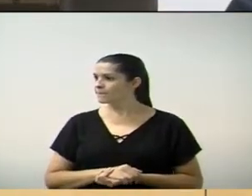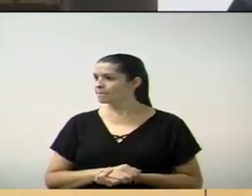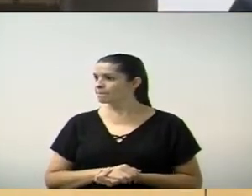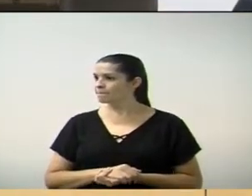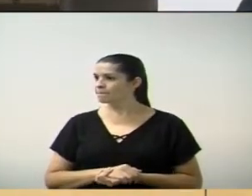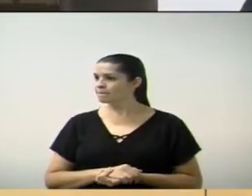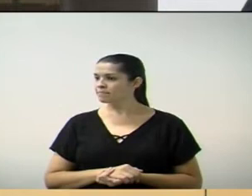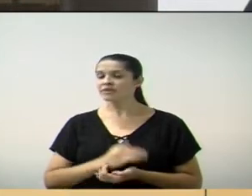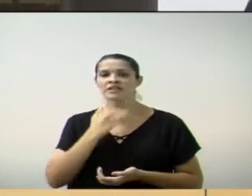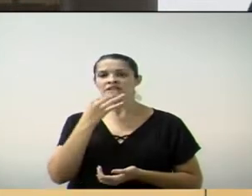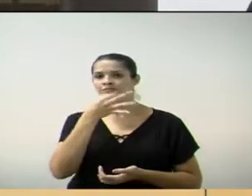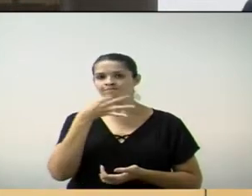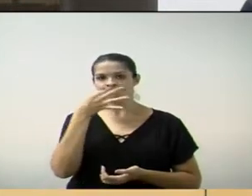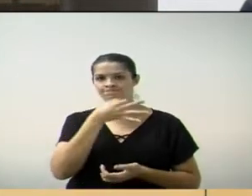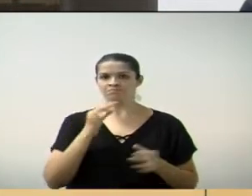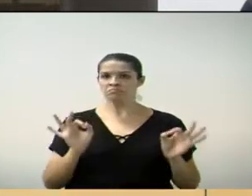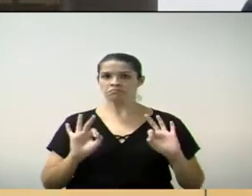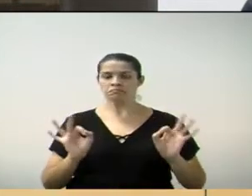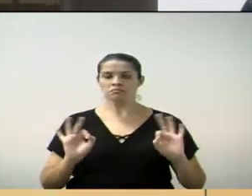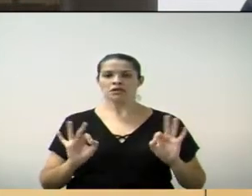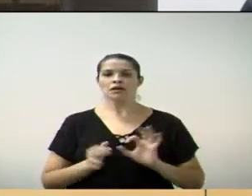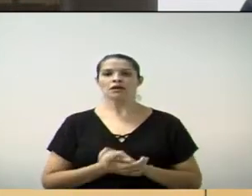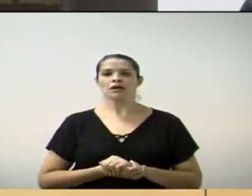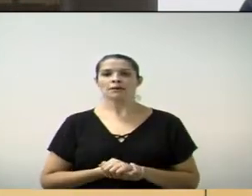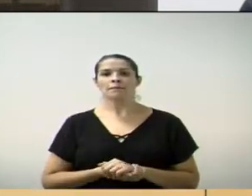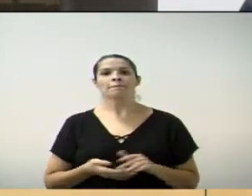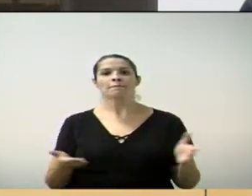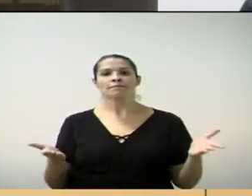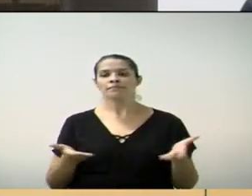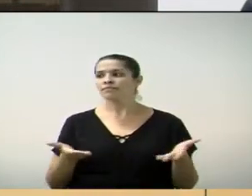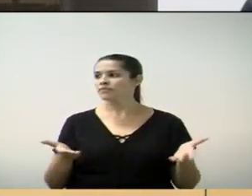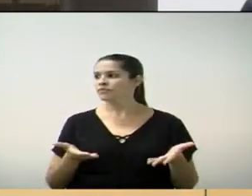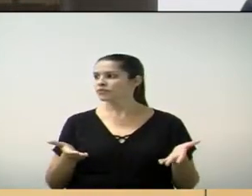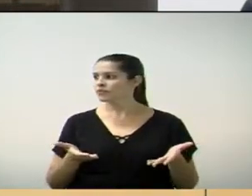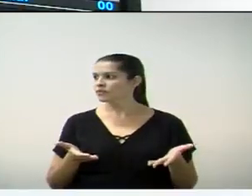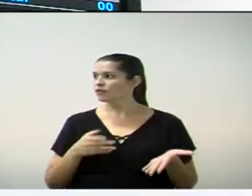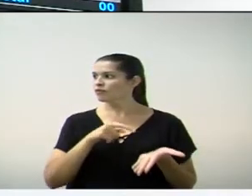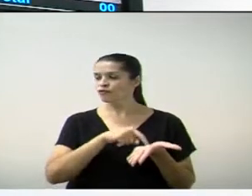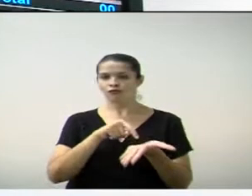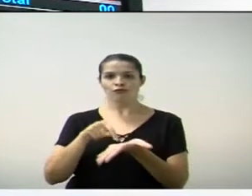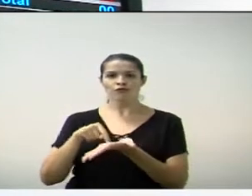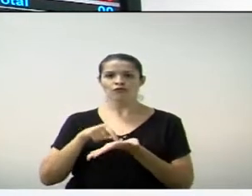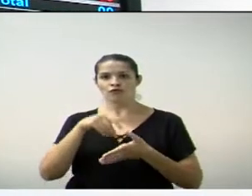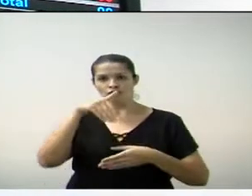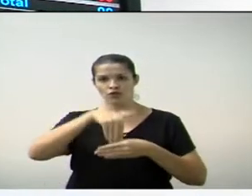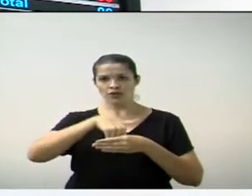Ninguém querendo fazer o uso da palavra. A solicitação do Executivo está em votação.